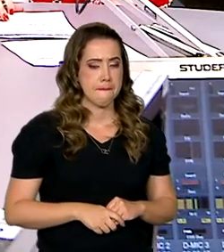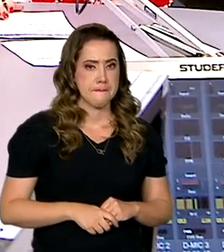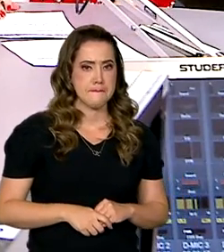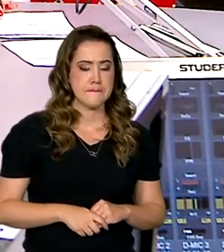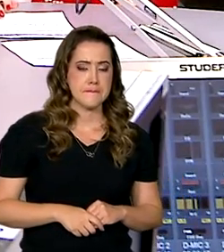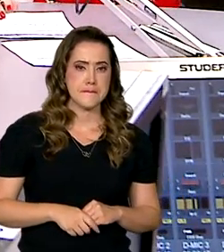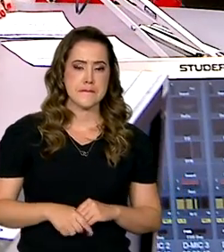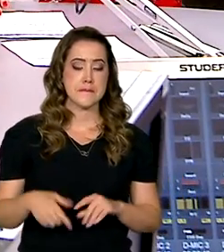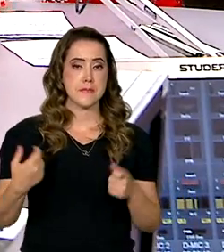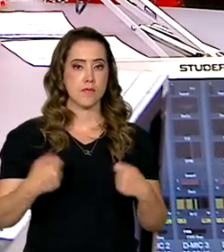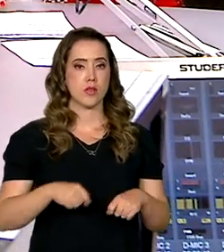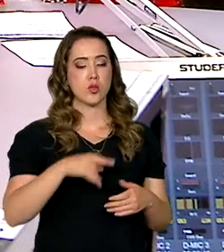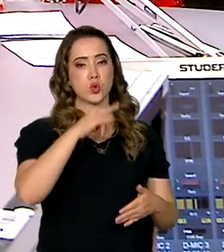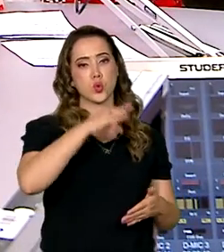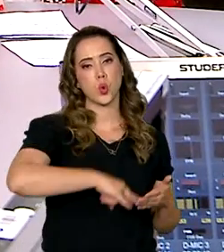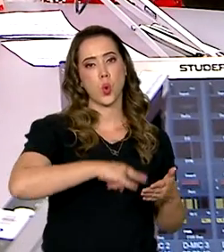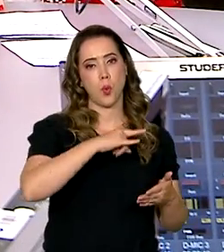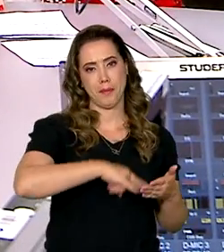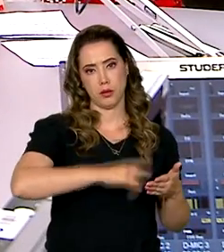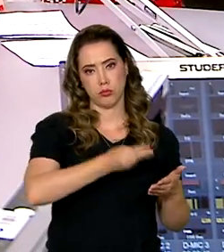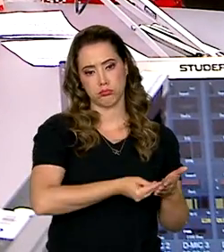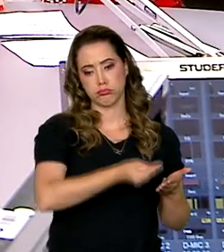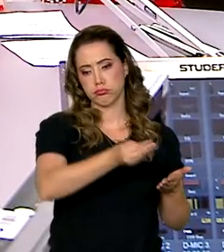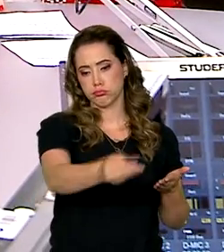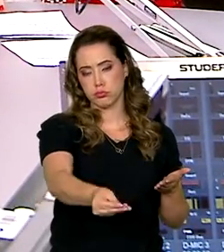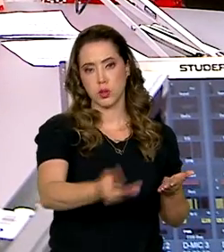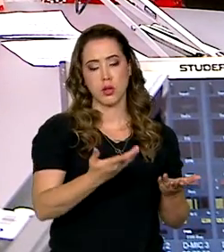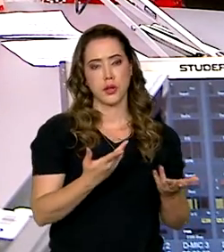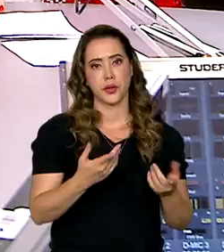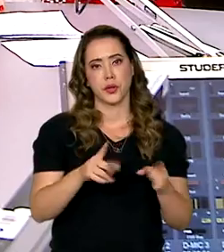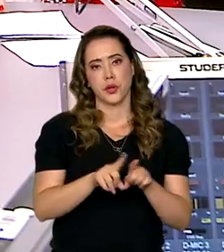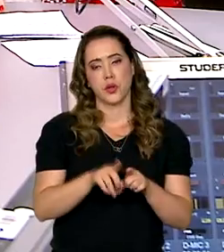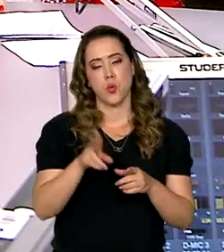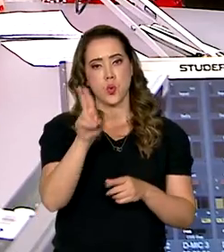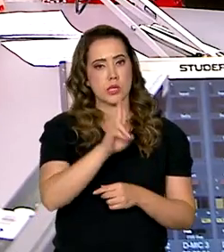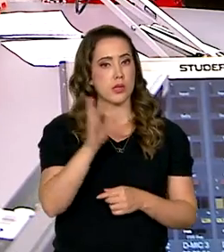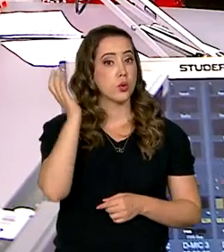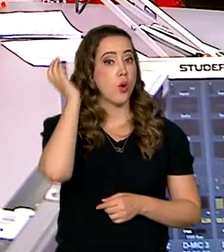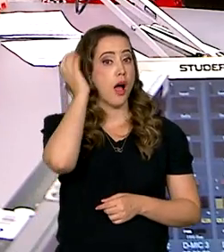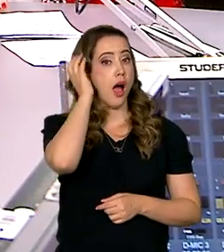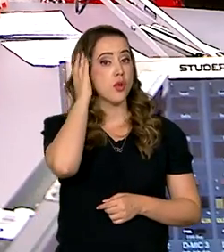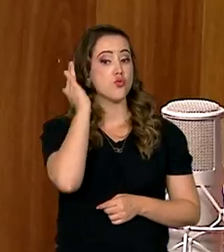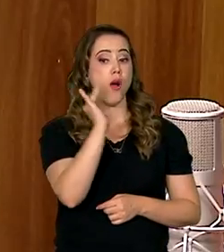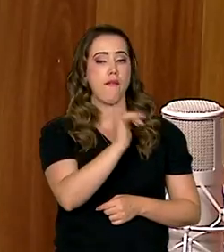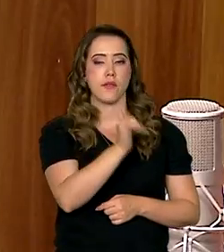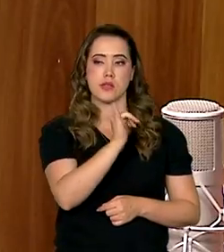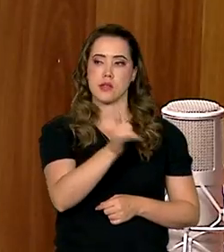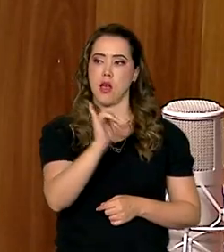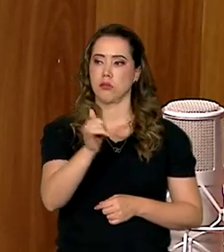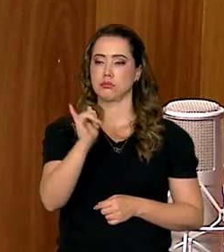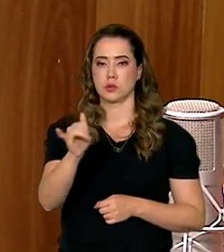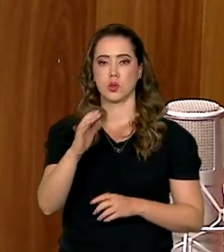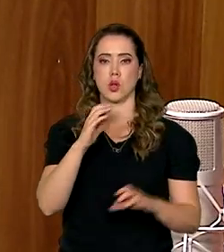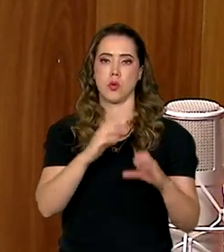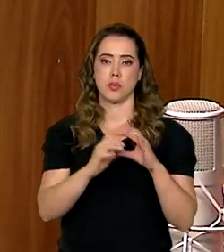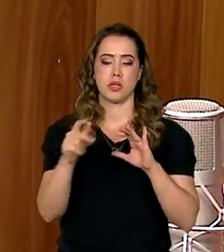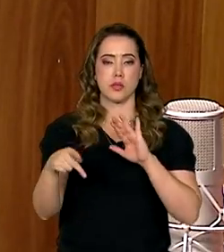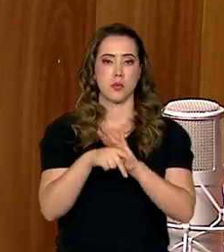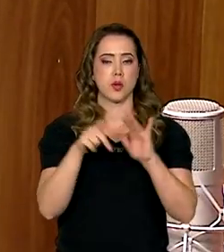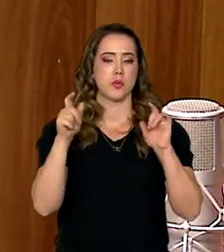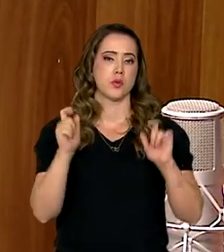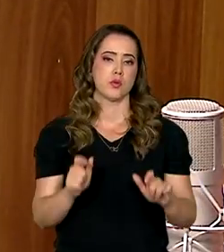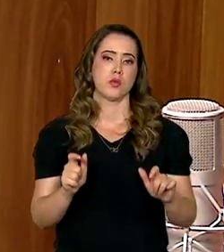foi feito um comunicado, né? Via rádios, né? Via toda ali a comunicação local,